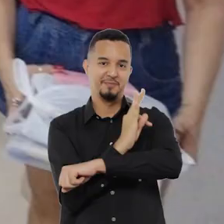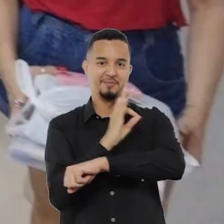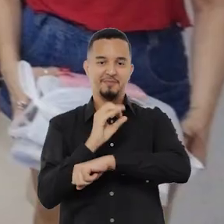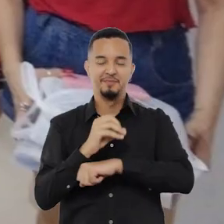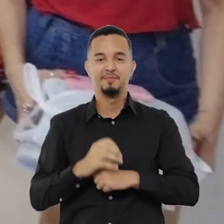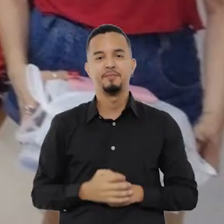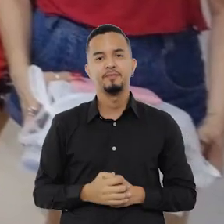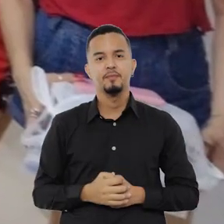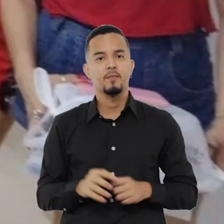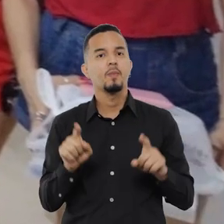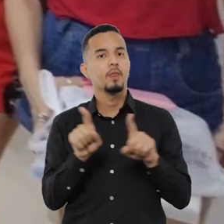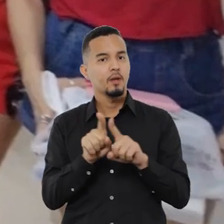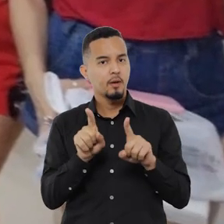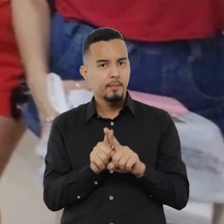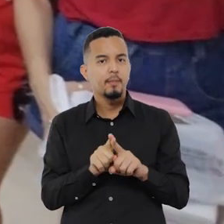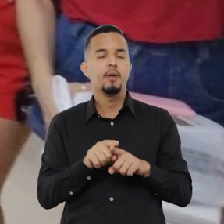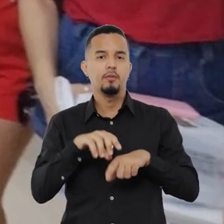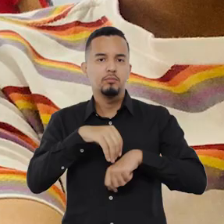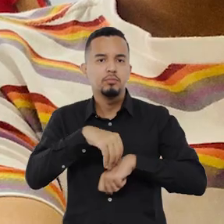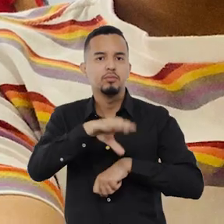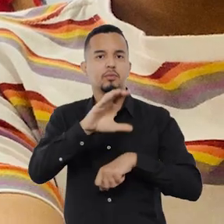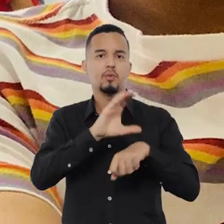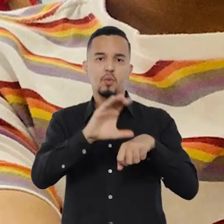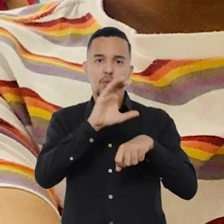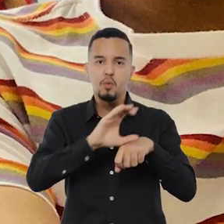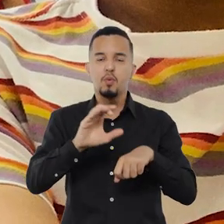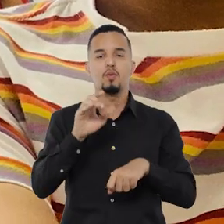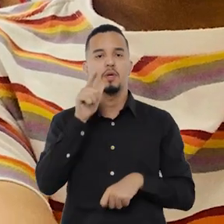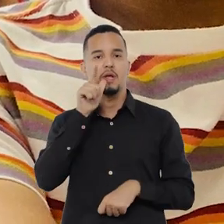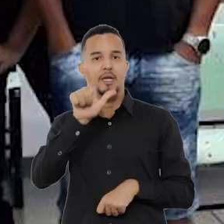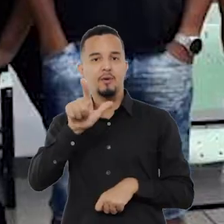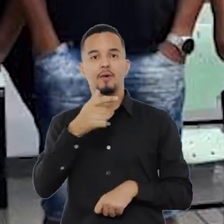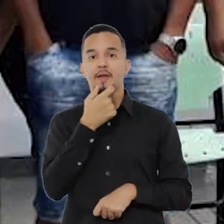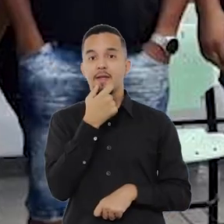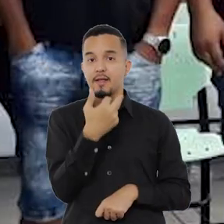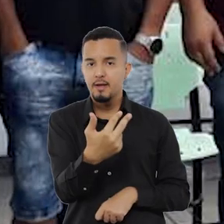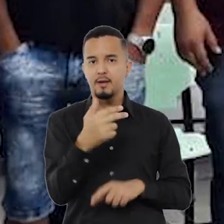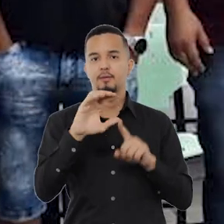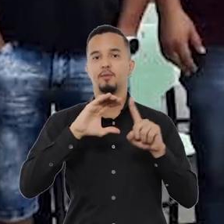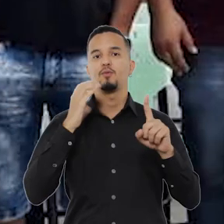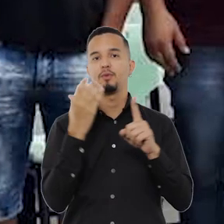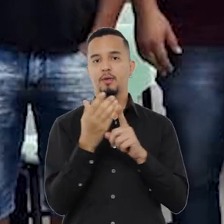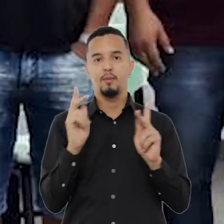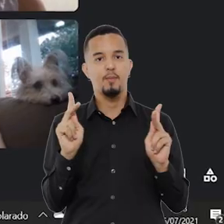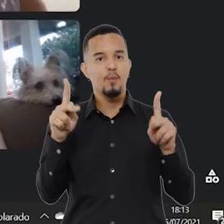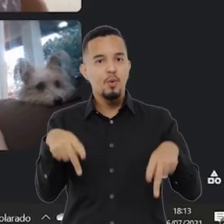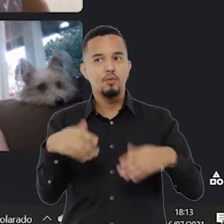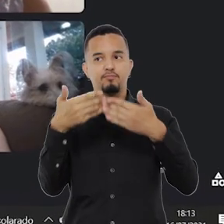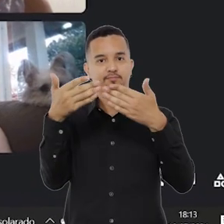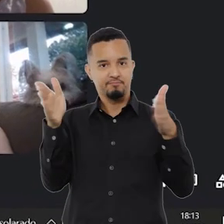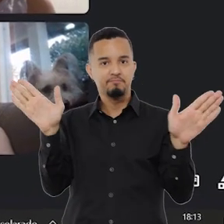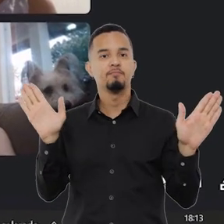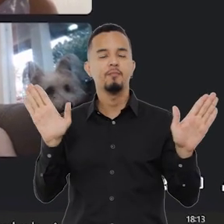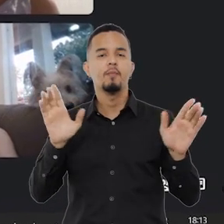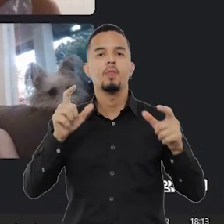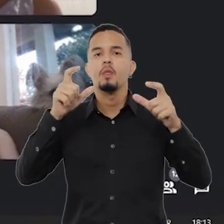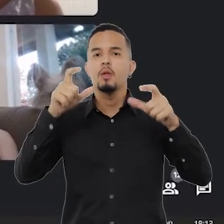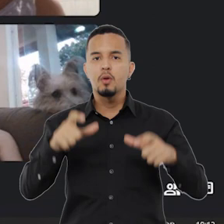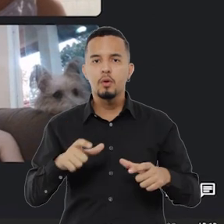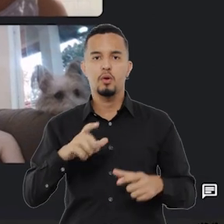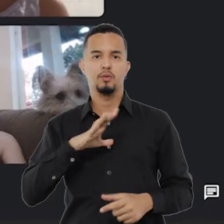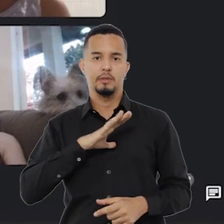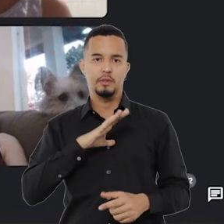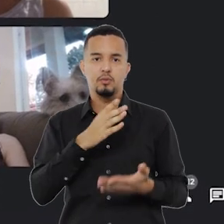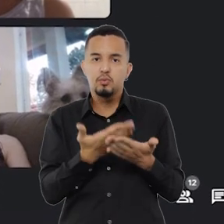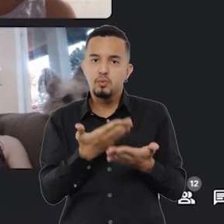Nacional. Também citamos a oferta de cursos de língua inglesa para a comunidade portuense, promovidos pelo Centro de